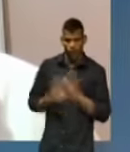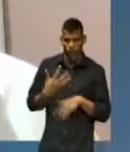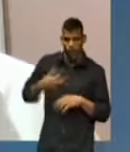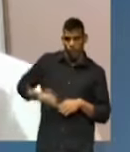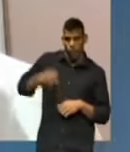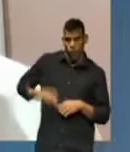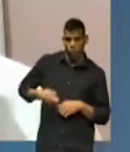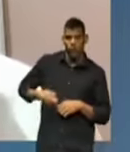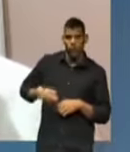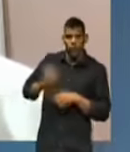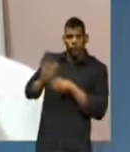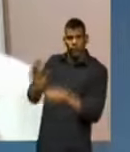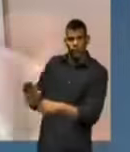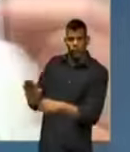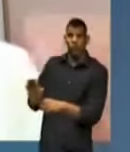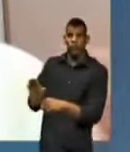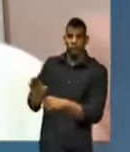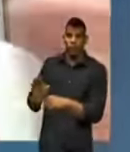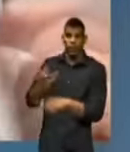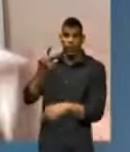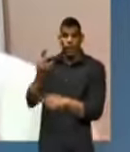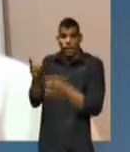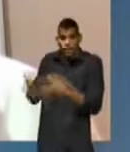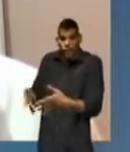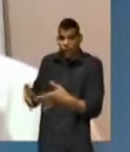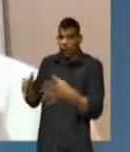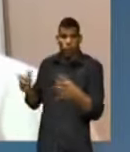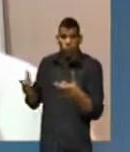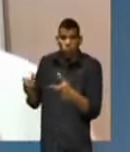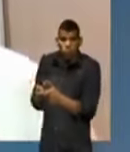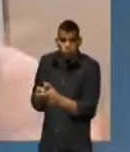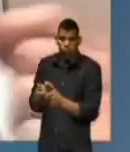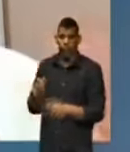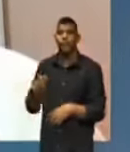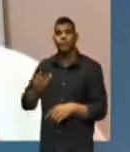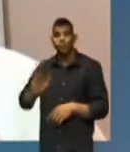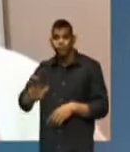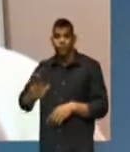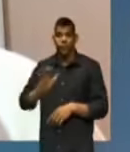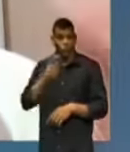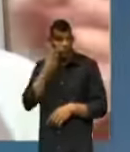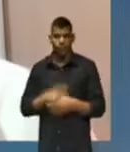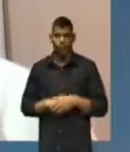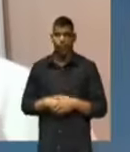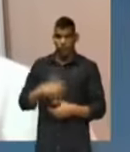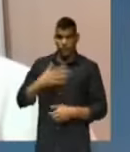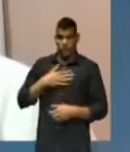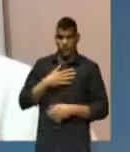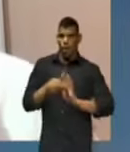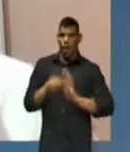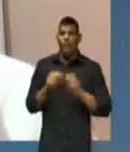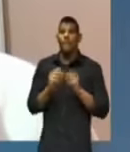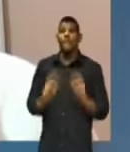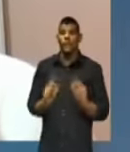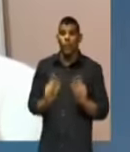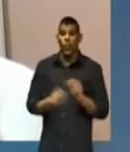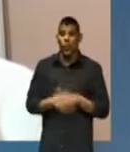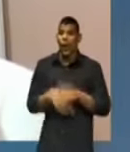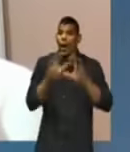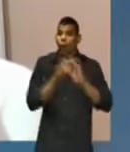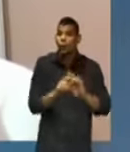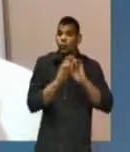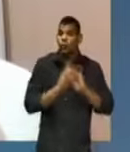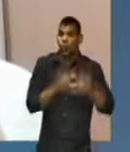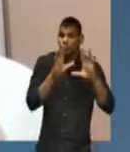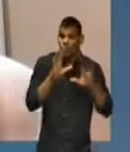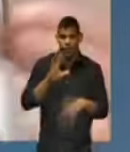autorizativa. Ela autoriza, portanto, ela não é mandatória, ela não é vinculativa, portanto, a justificativa do deputado